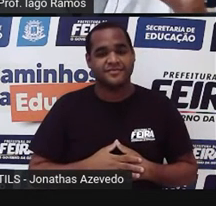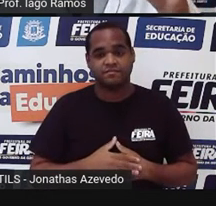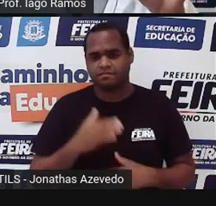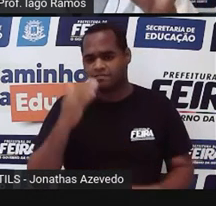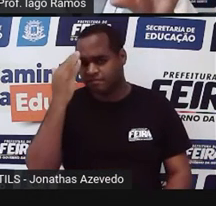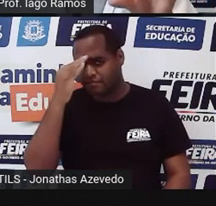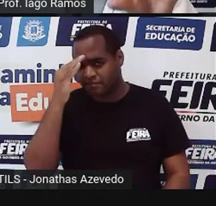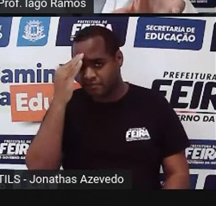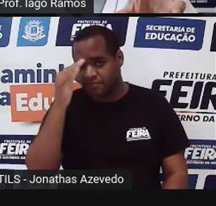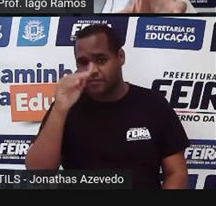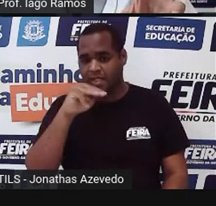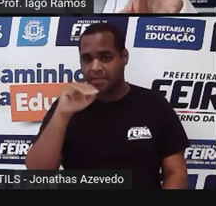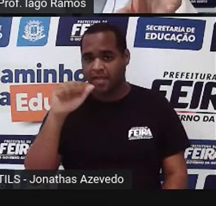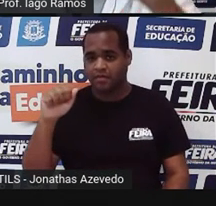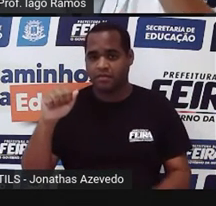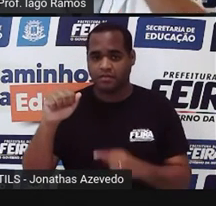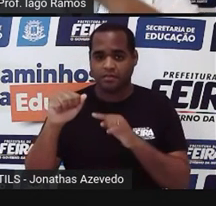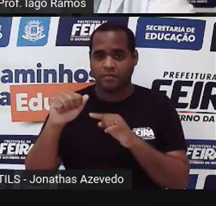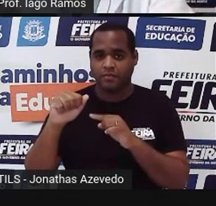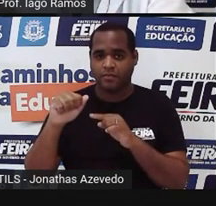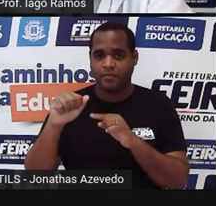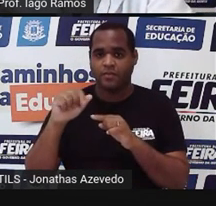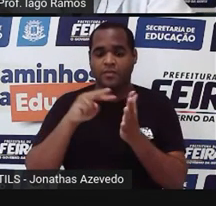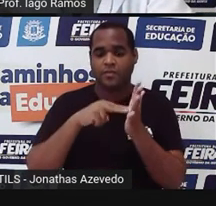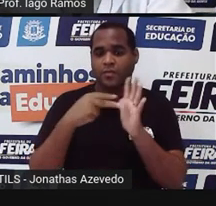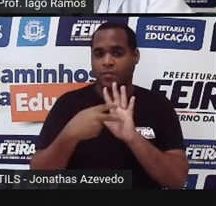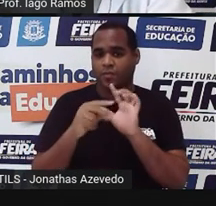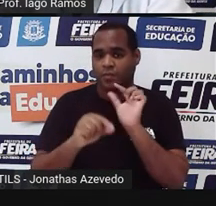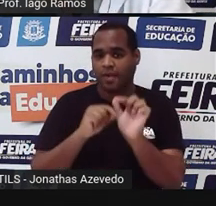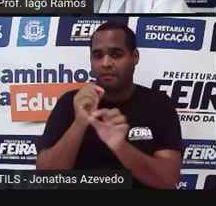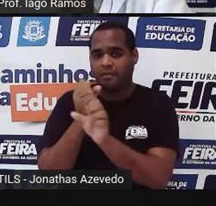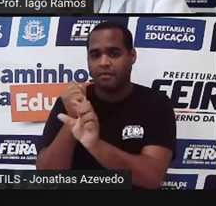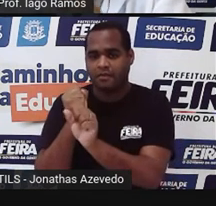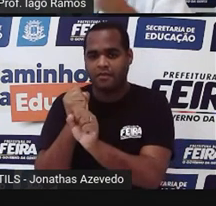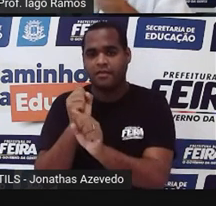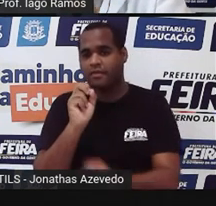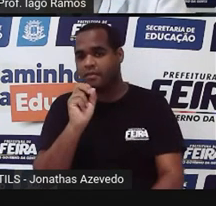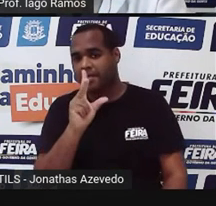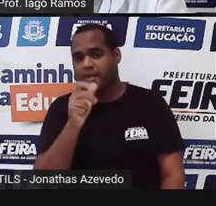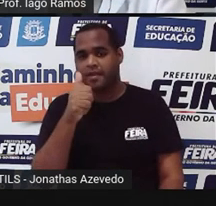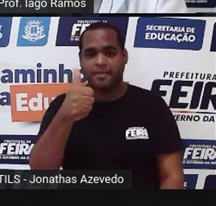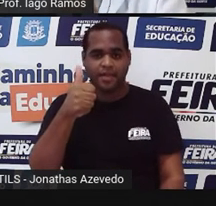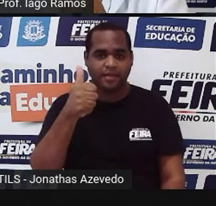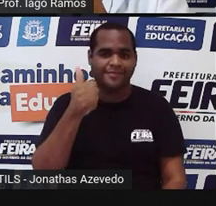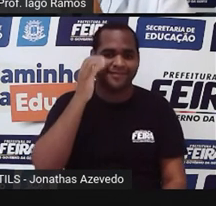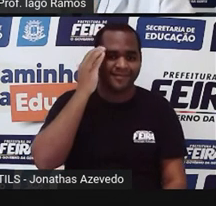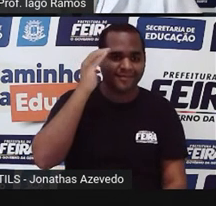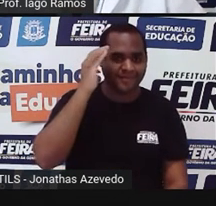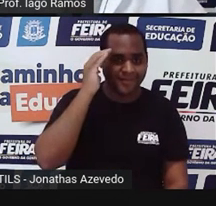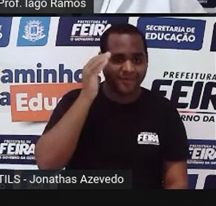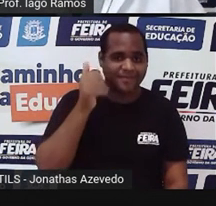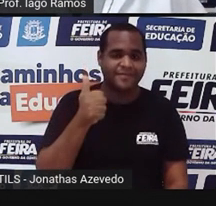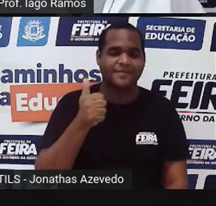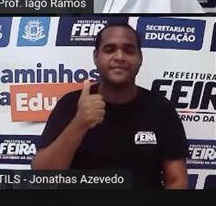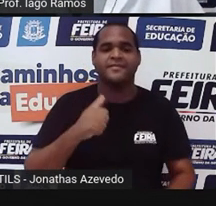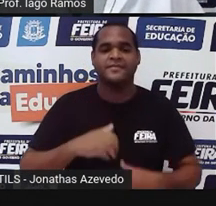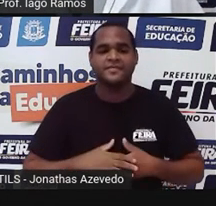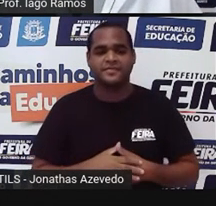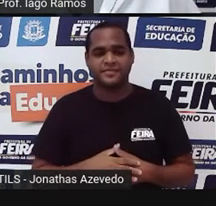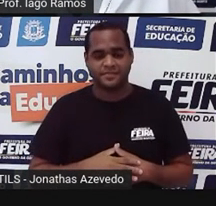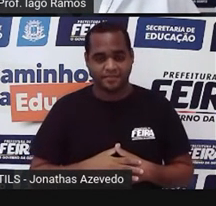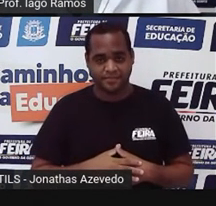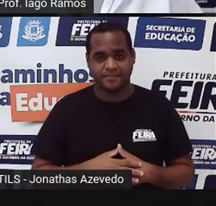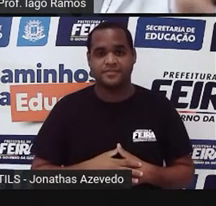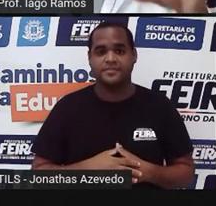Entendeu o significado? Entendeu como faz o cálculo? Beleza? Bacana. Bom,